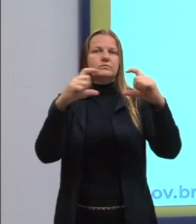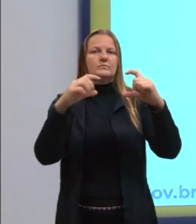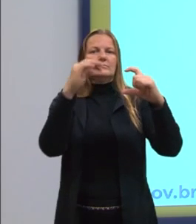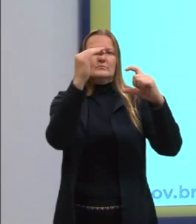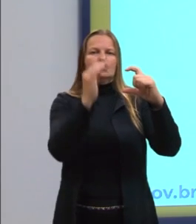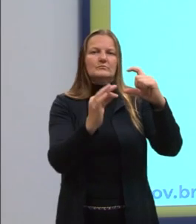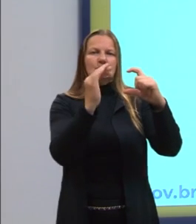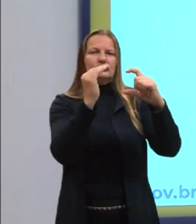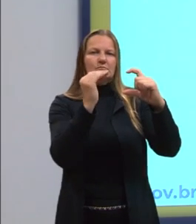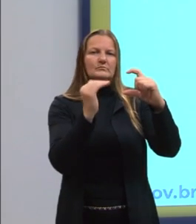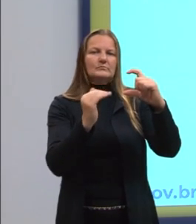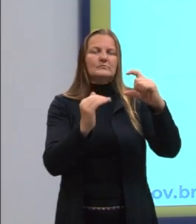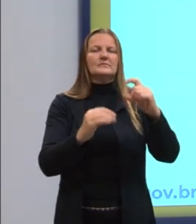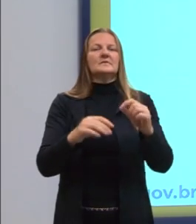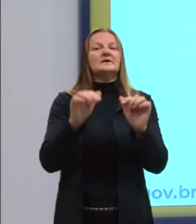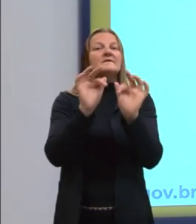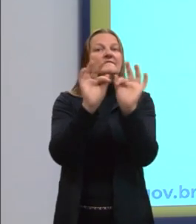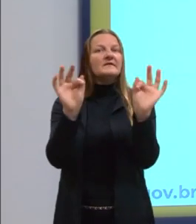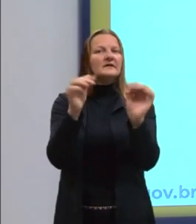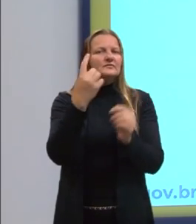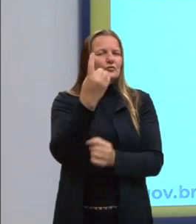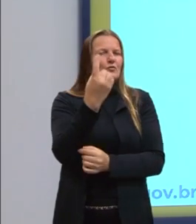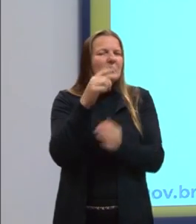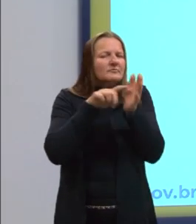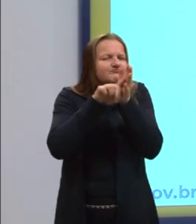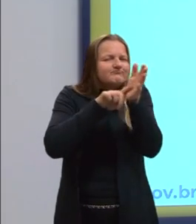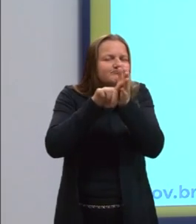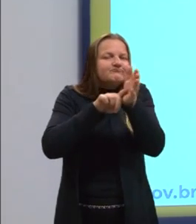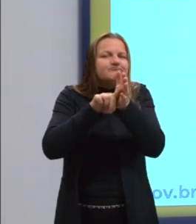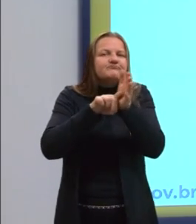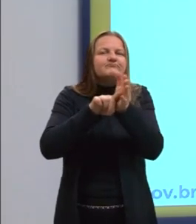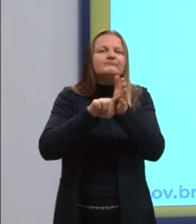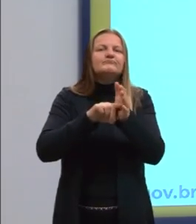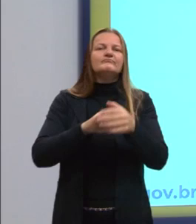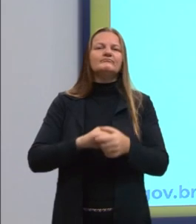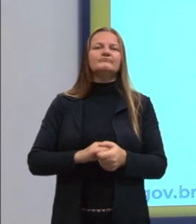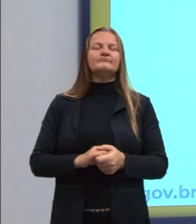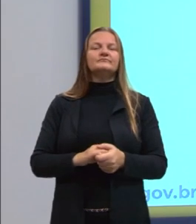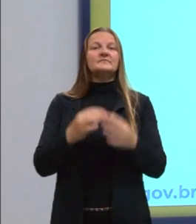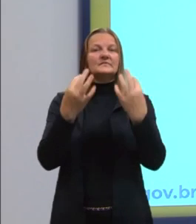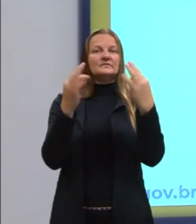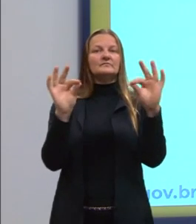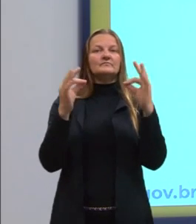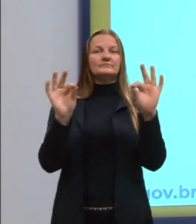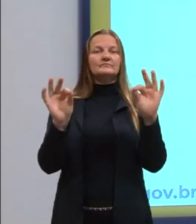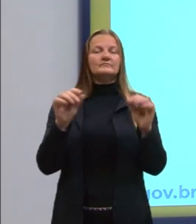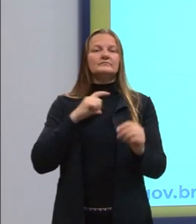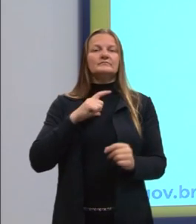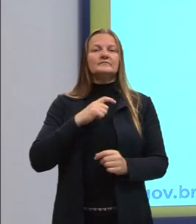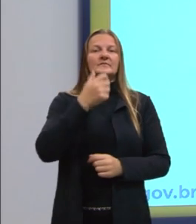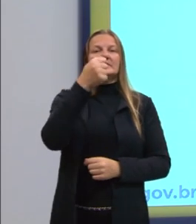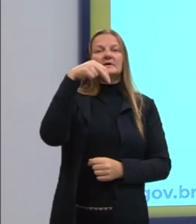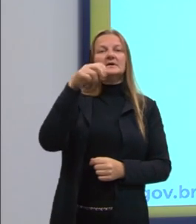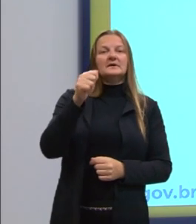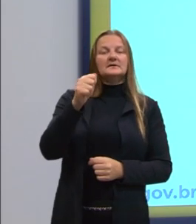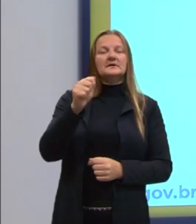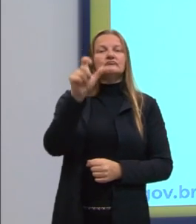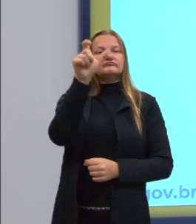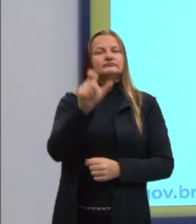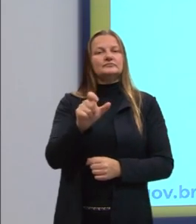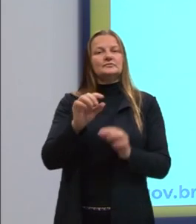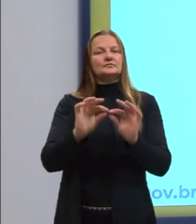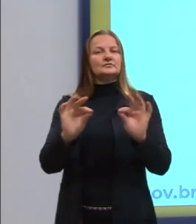a gente pegar essa mesma frase, pensando em uma análise sintática, Ana seria um sujeito